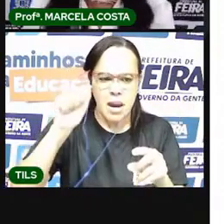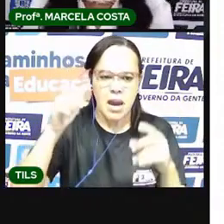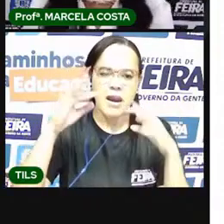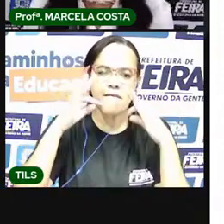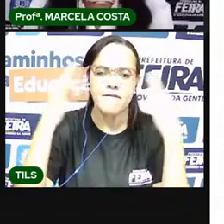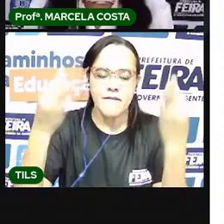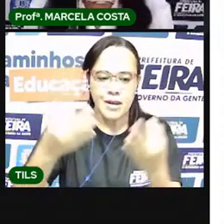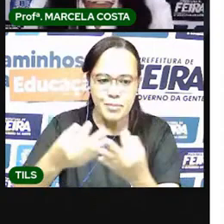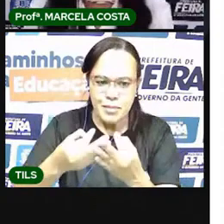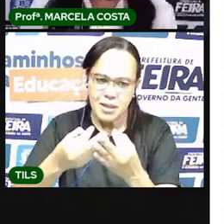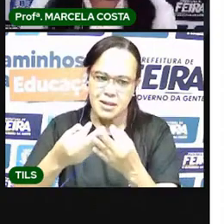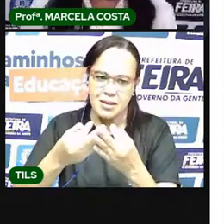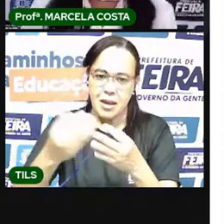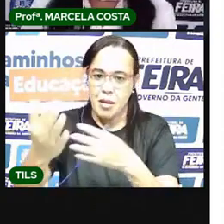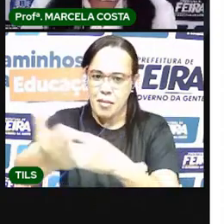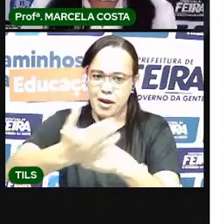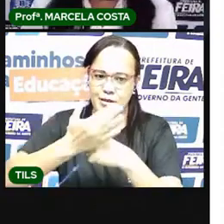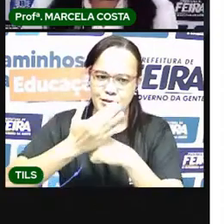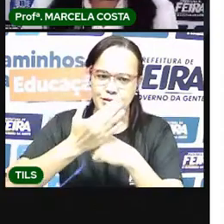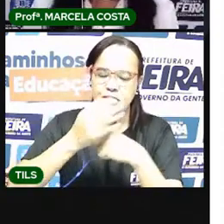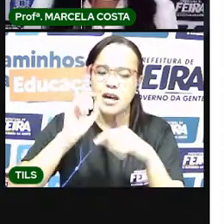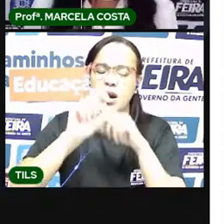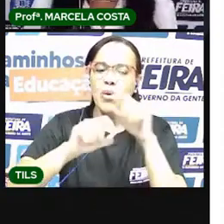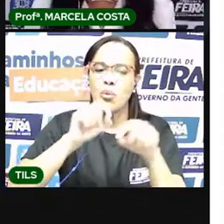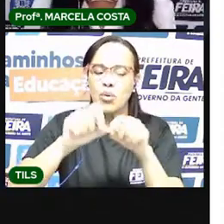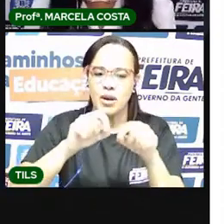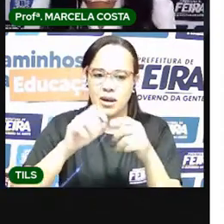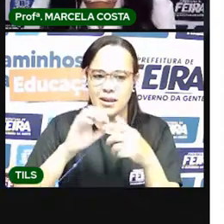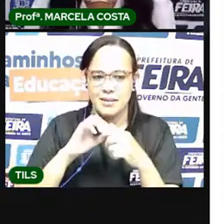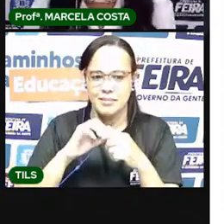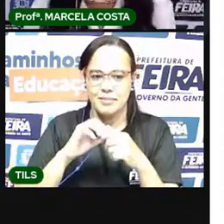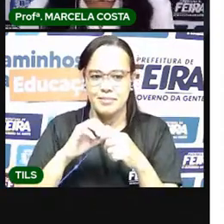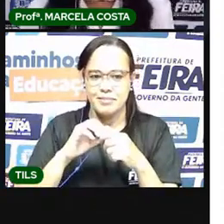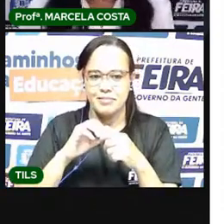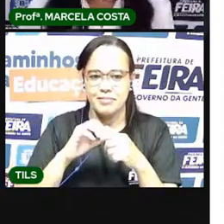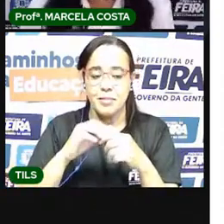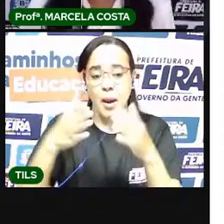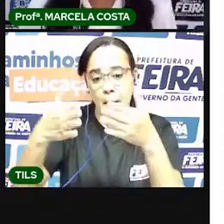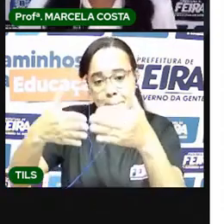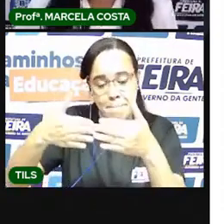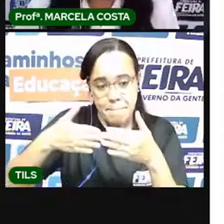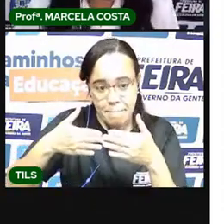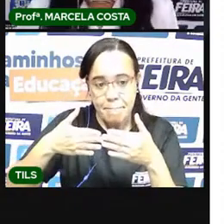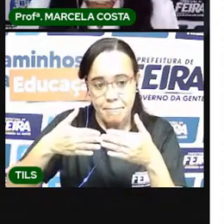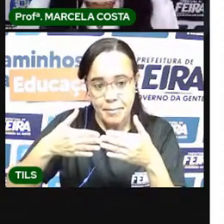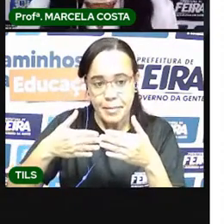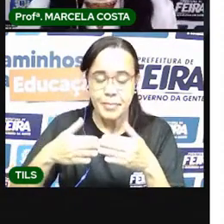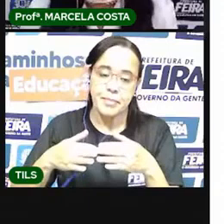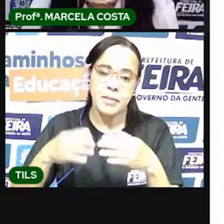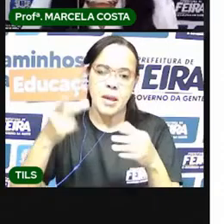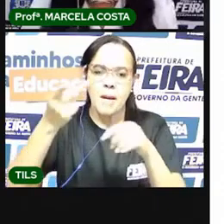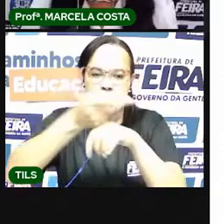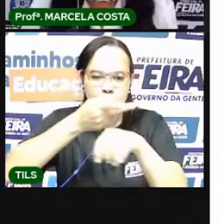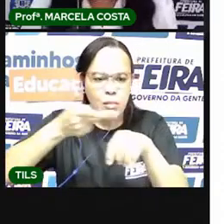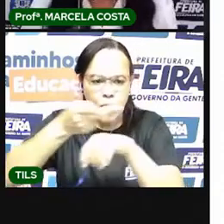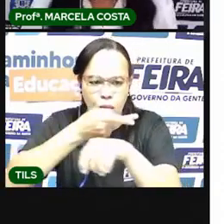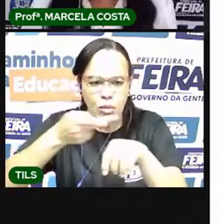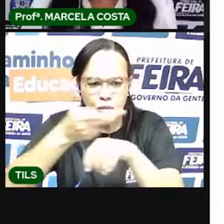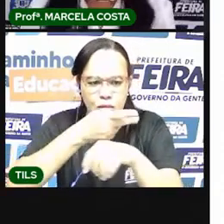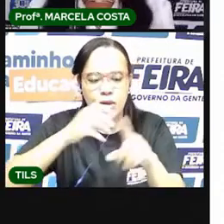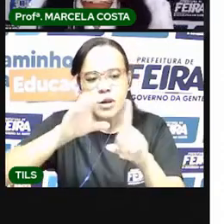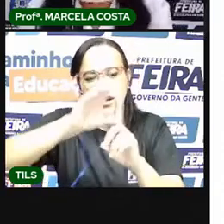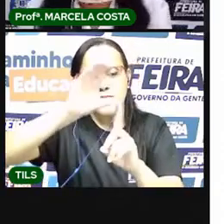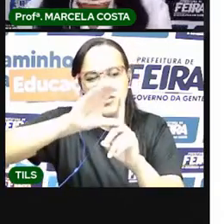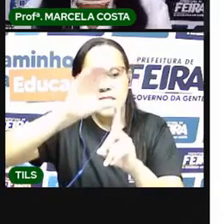Ou pra algum outro responsável que esteja aí com você E aí, você vai pedir ajuda Pra buscar no calendário As